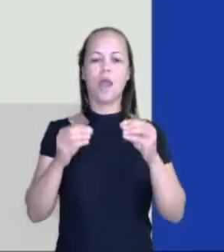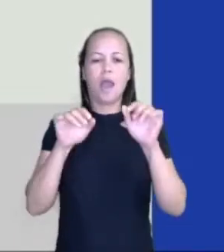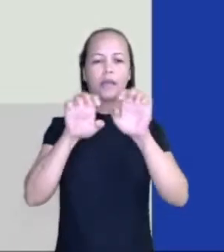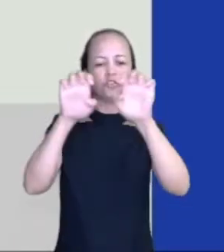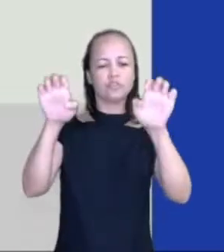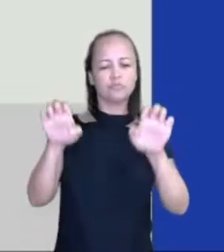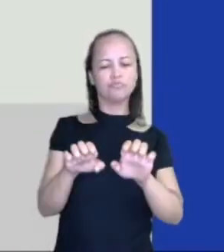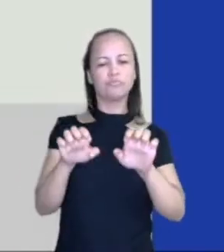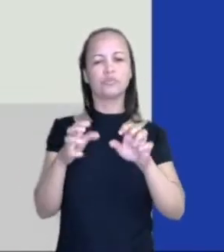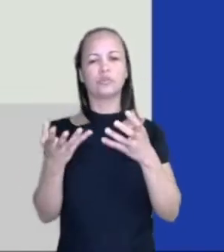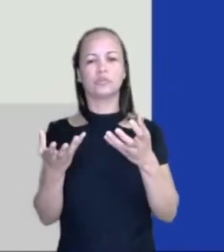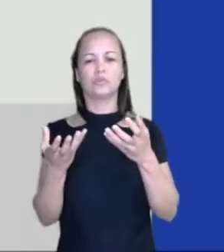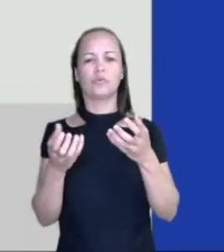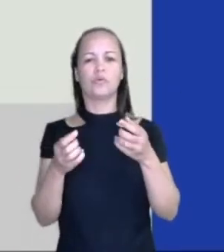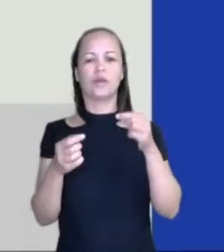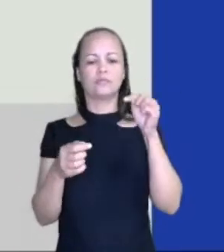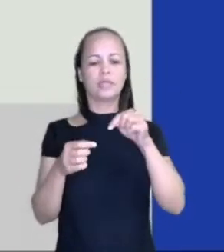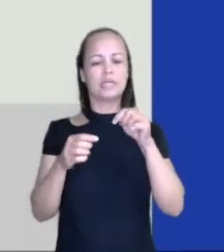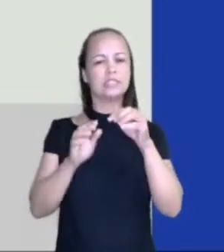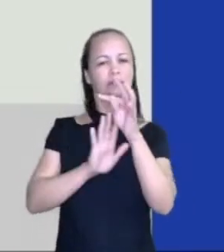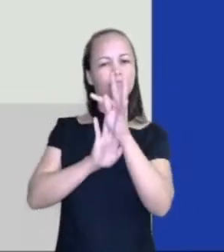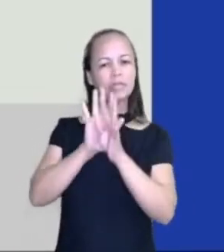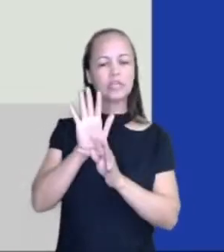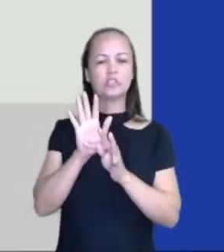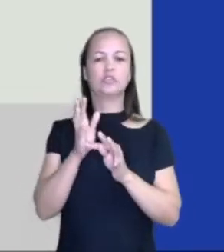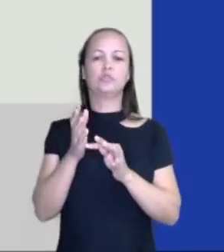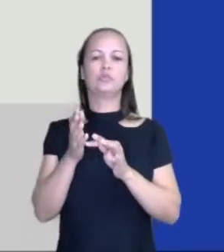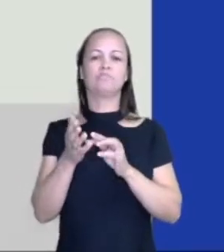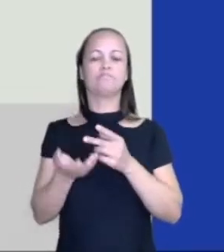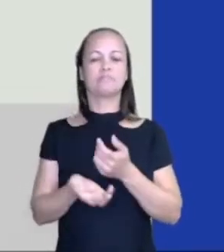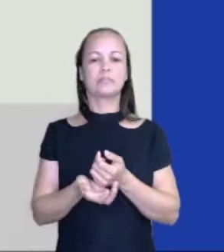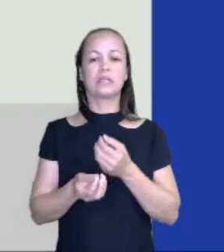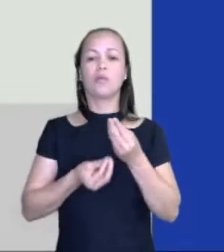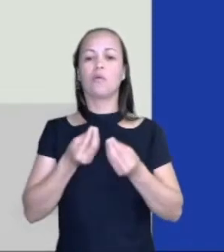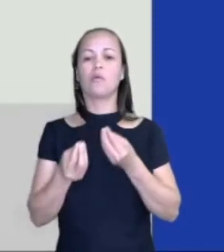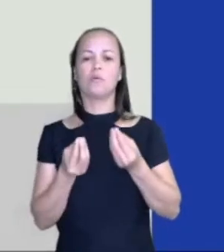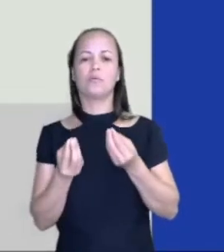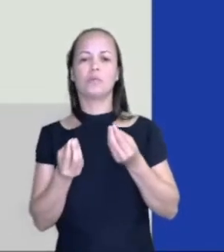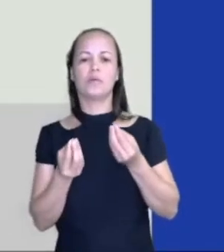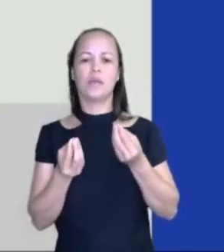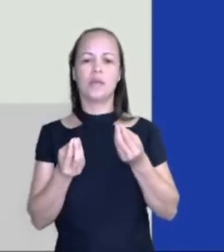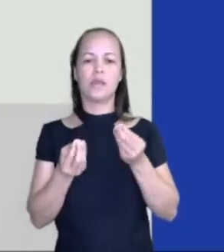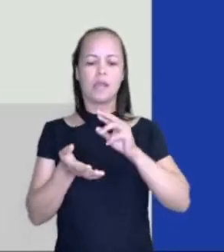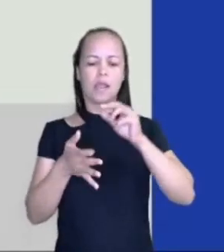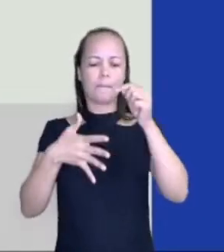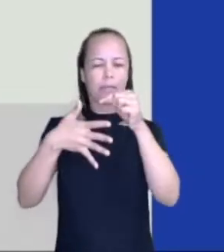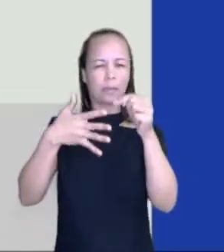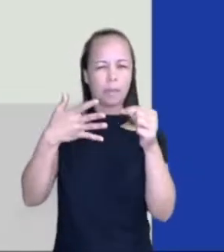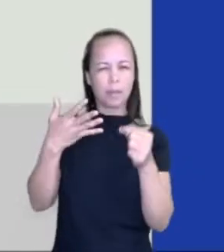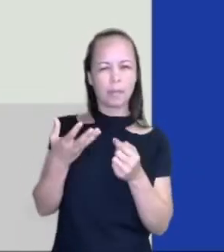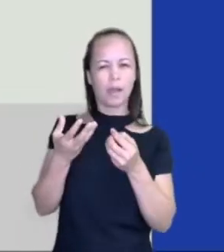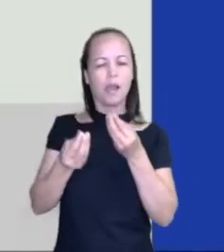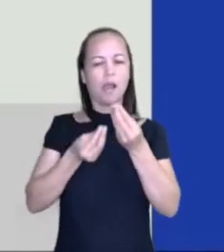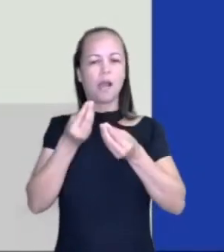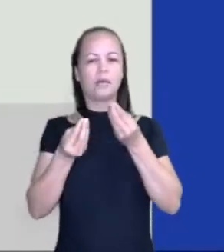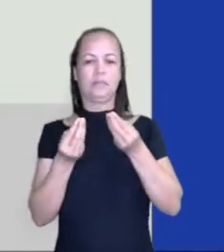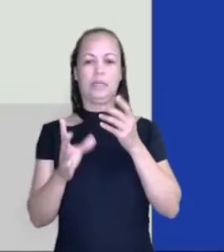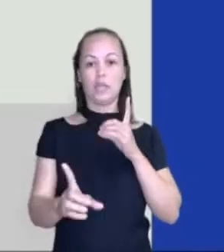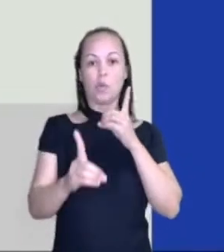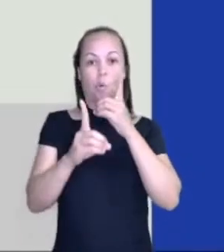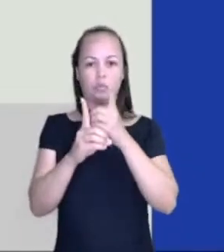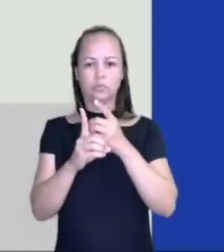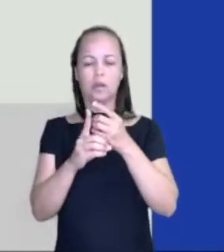desse tipo de texto, texto narrativo. Vamos saber como podemos elaborar e onde nós podemos também encontrar.